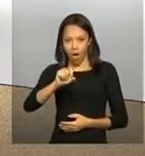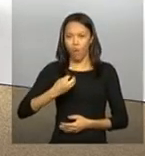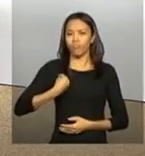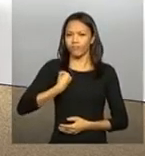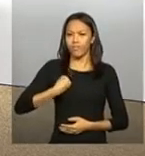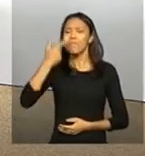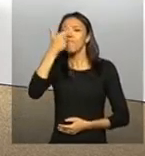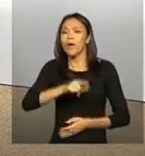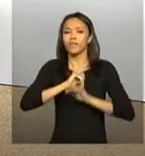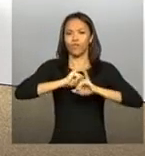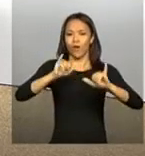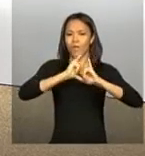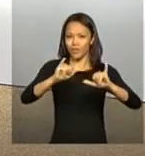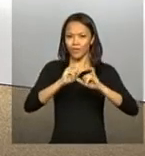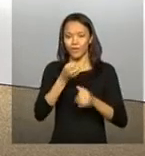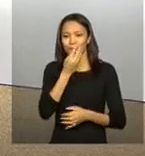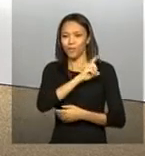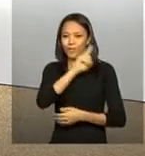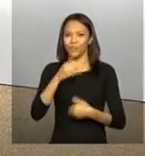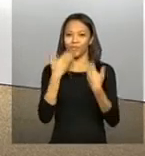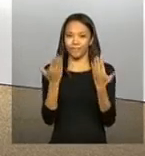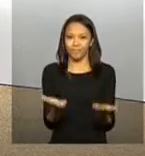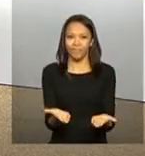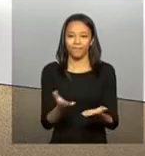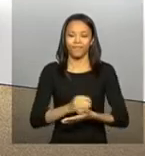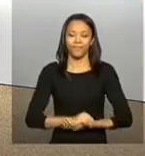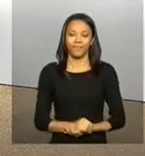e traz as informações ao vivo. Bom dia, Paulo.